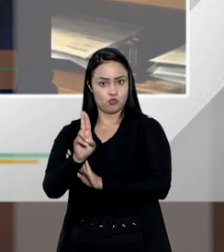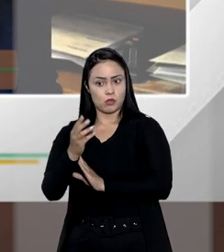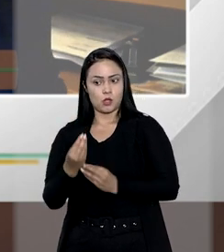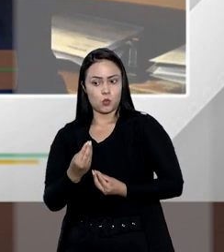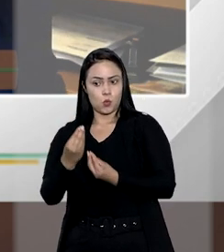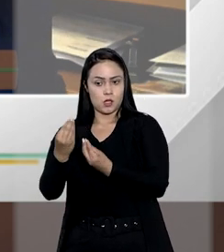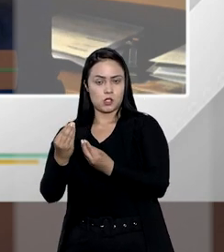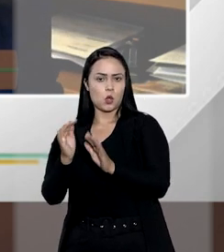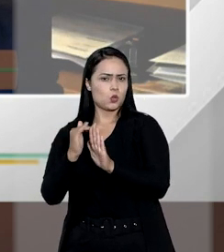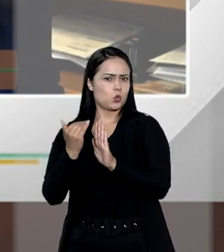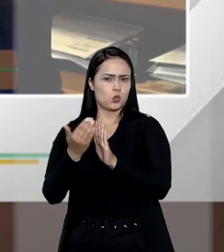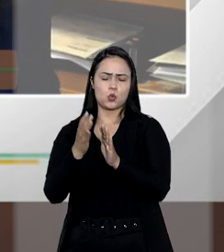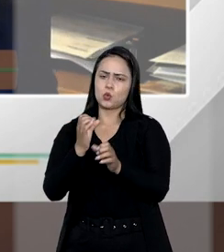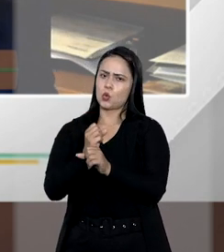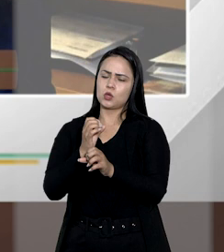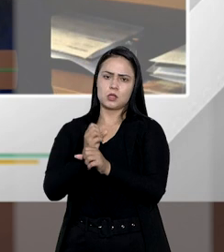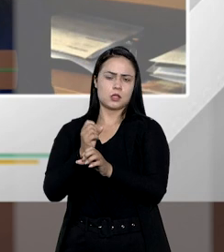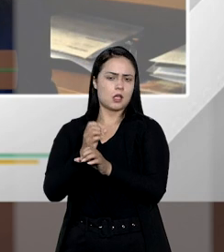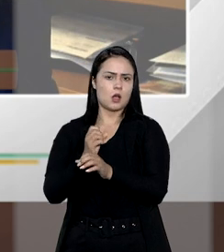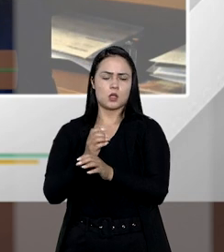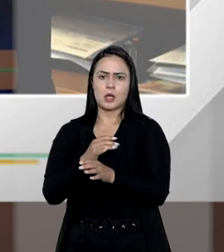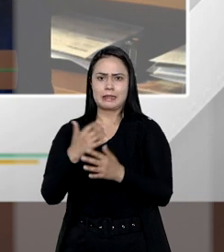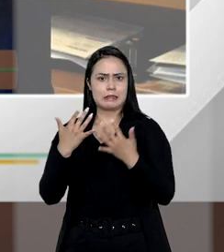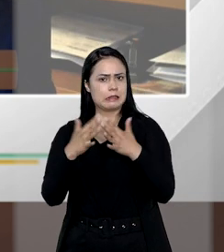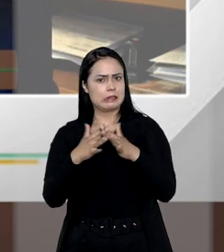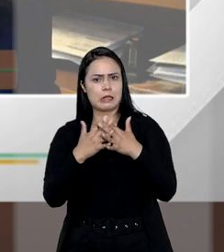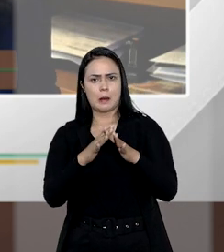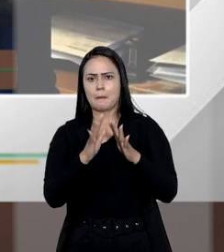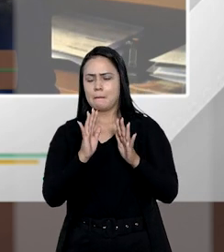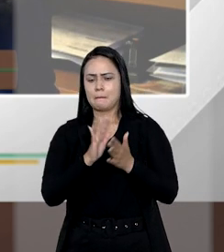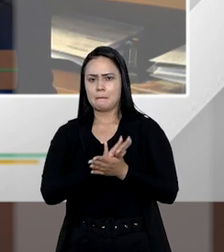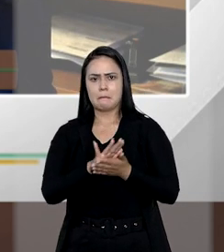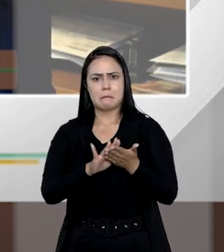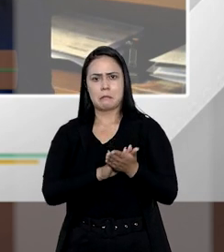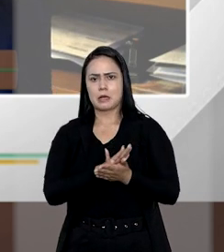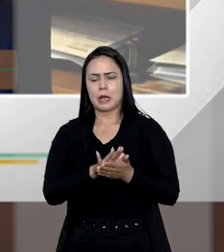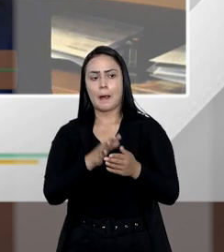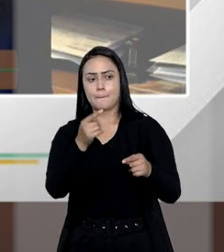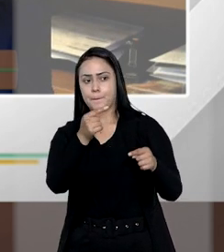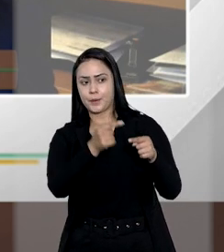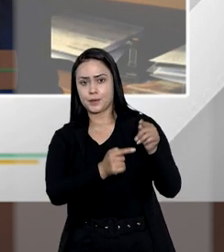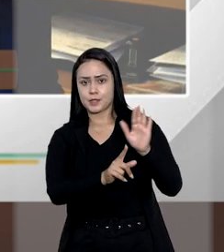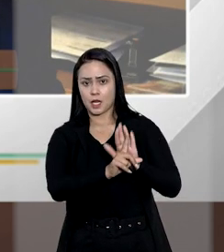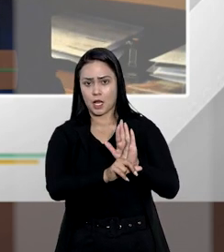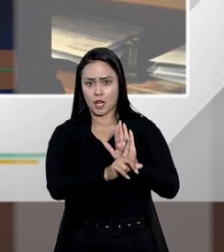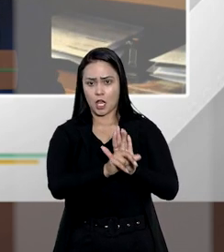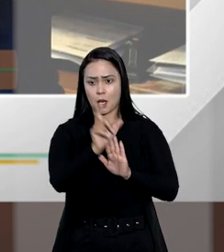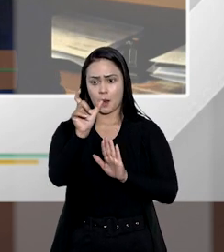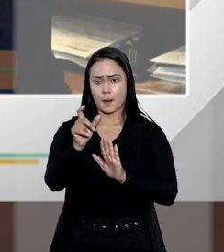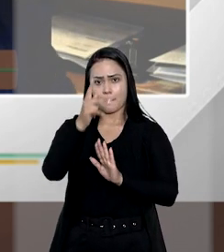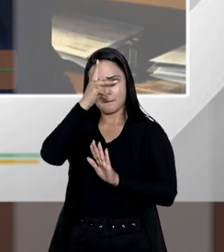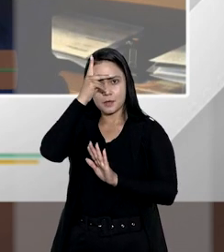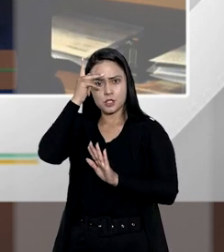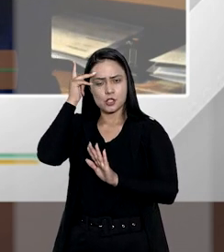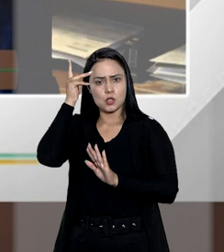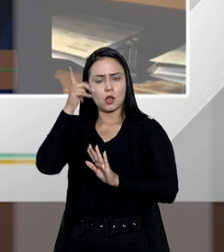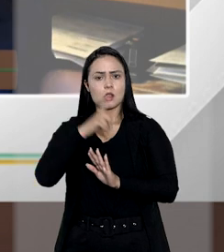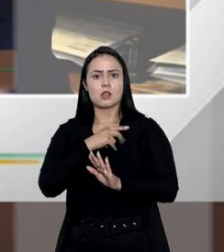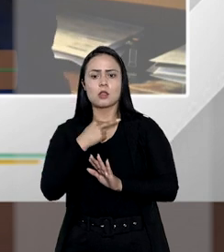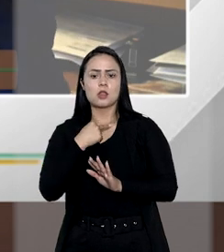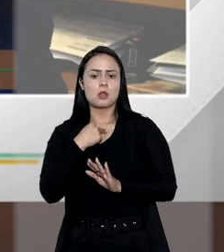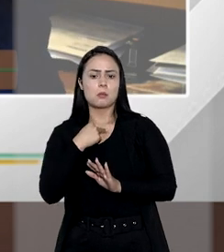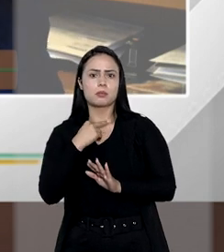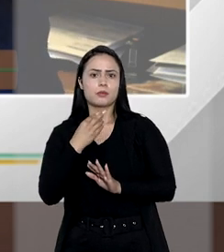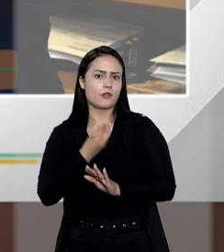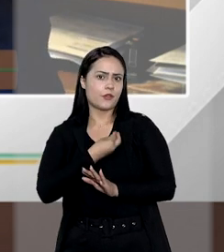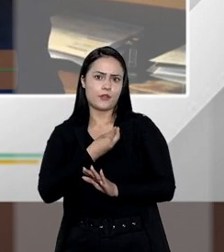a doação integral dos bens não afeta, não atinge a proibição da lei de que uma pessoa doe tudo e não tenha